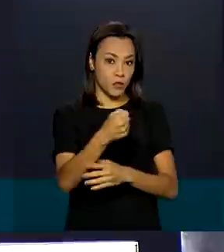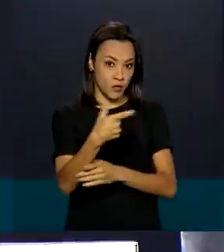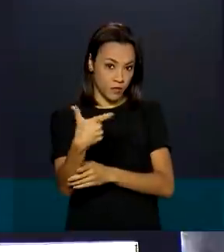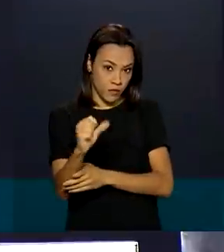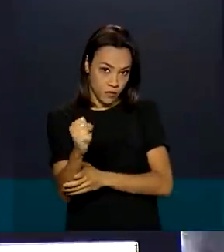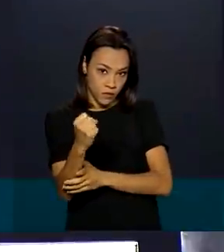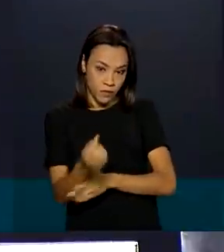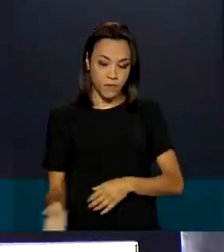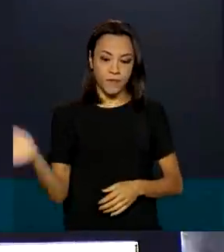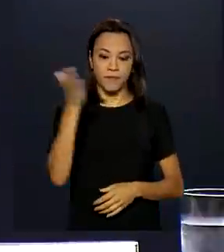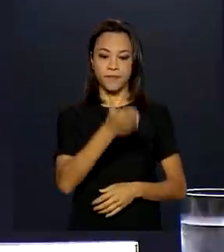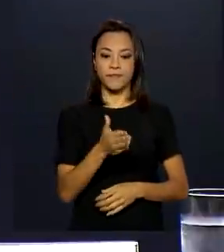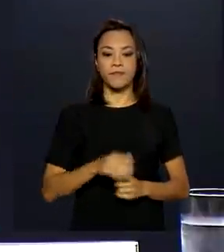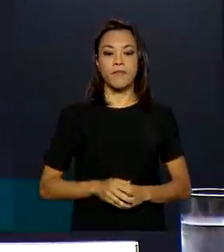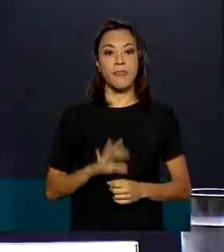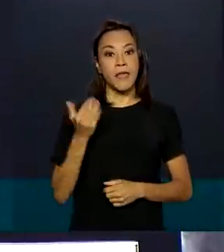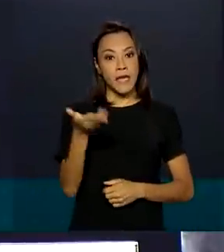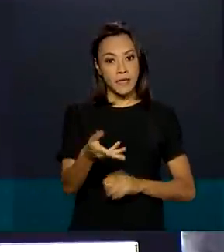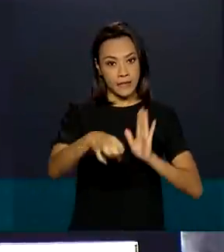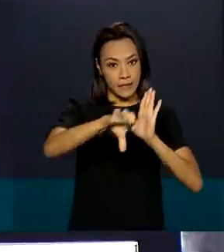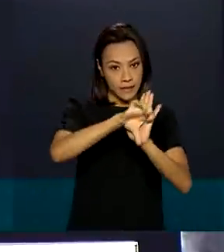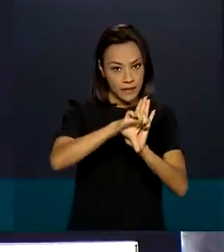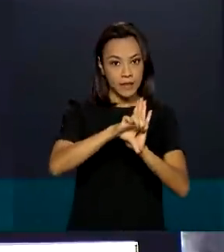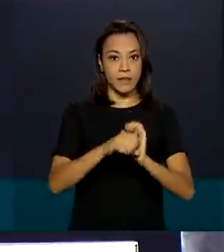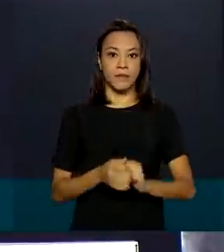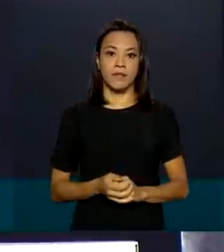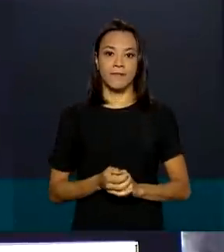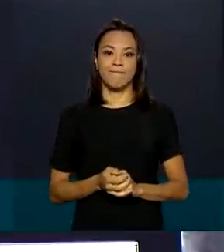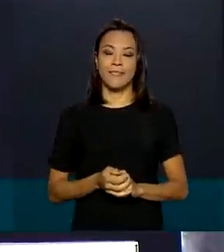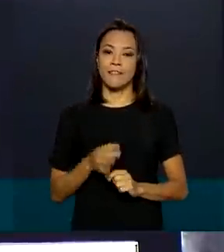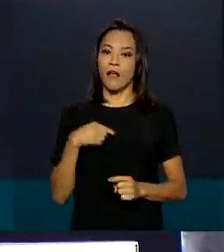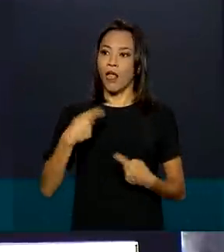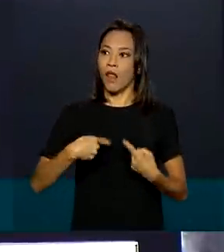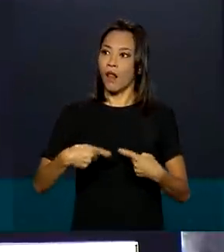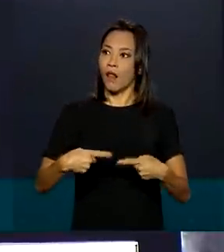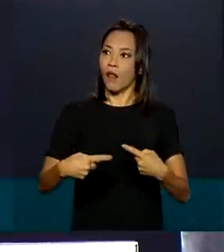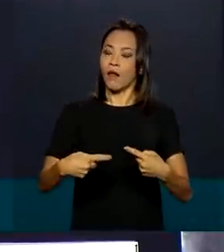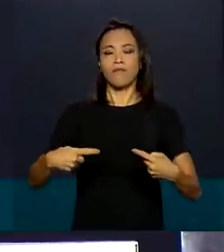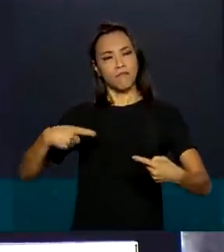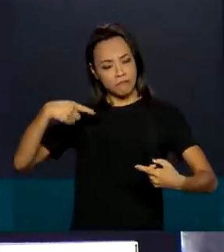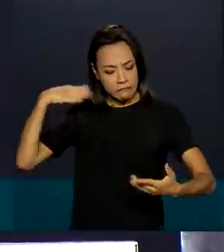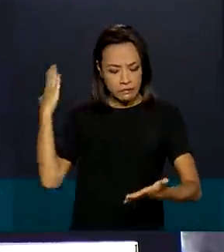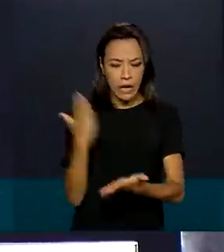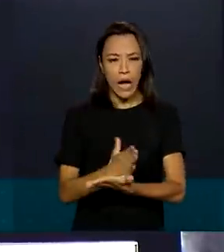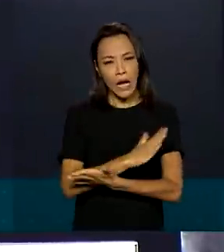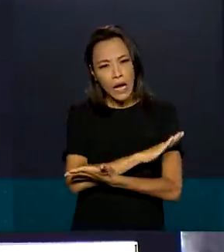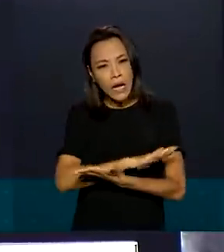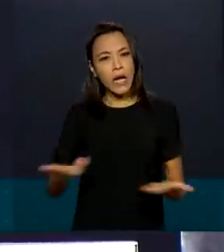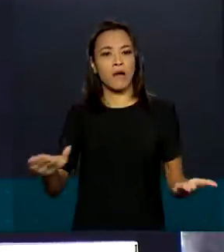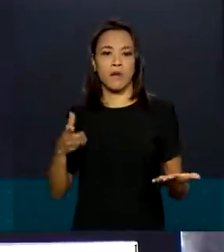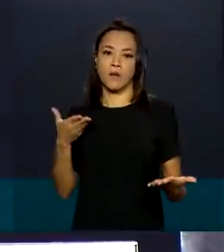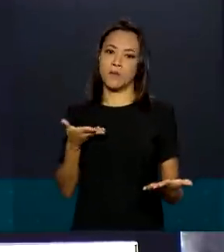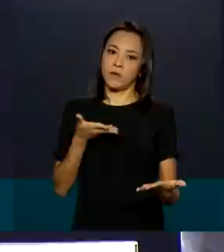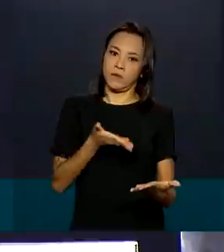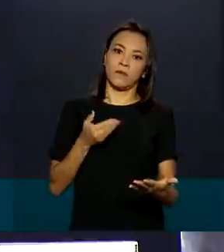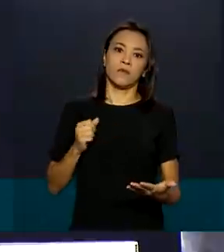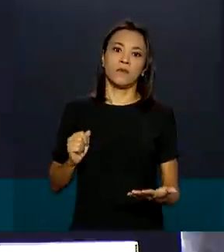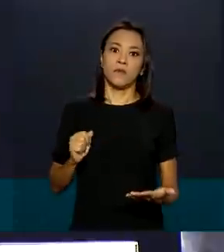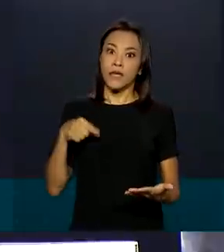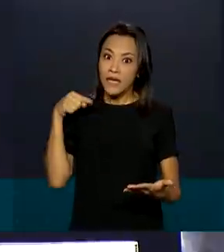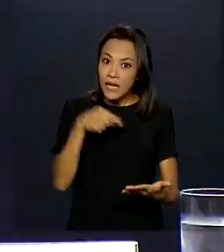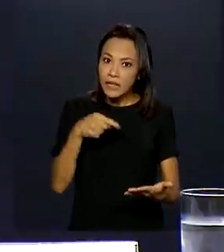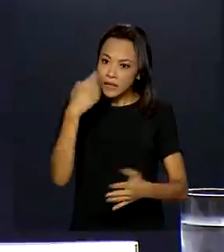Esse crime passou de hora de ter um fim no Brasil. As pessoas precisam entender que o desmatamento